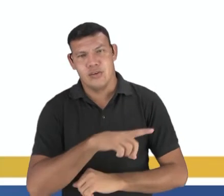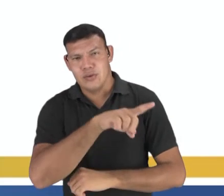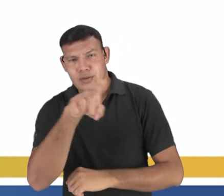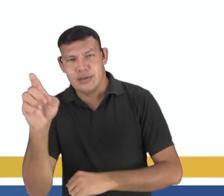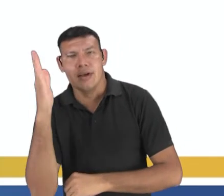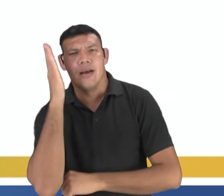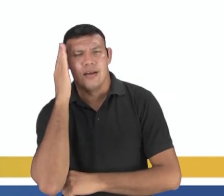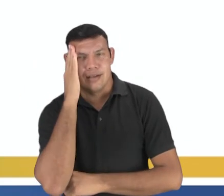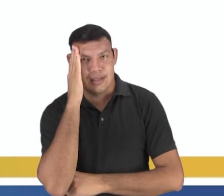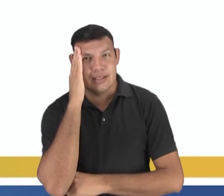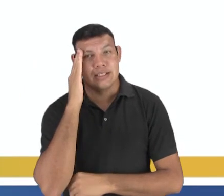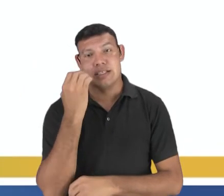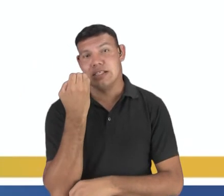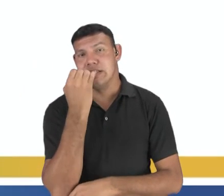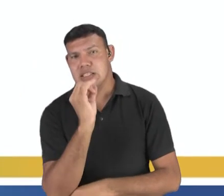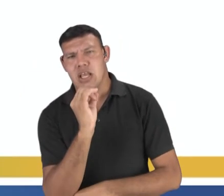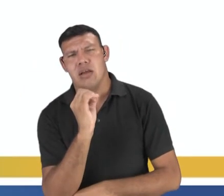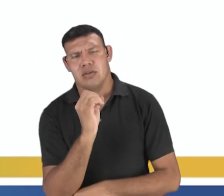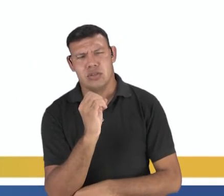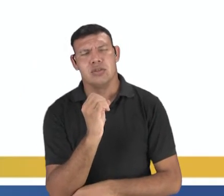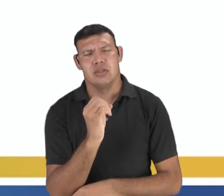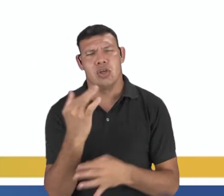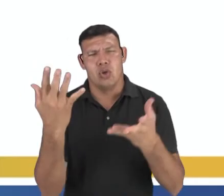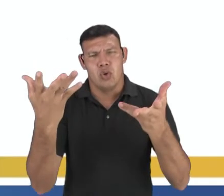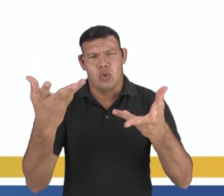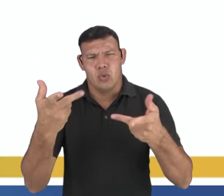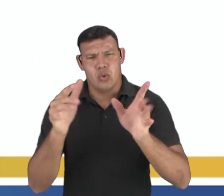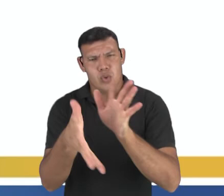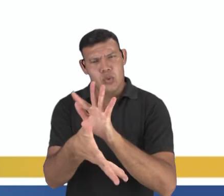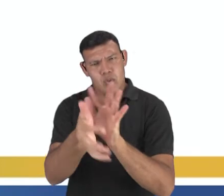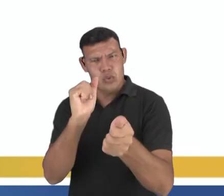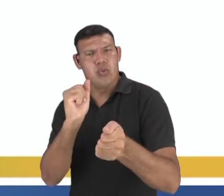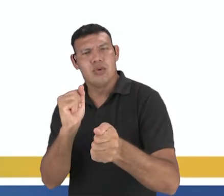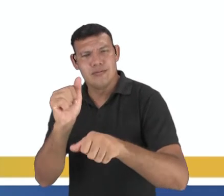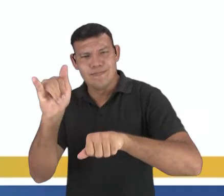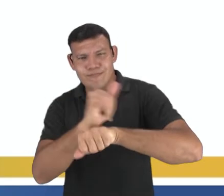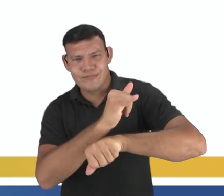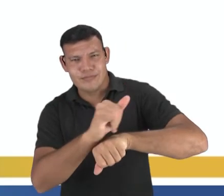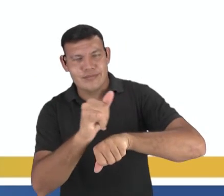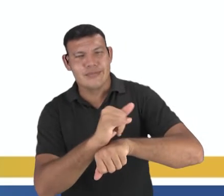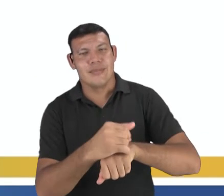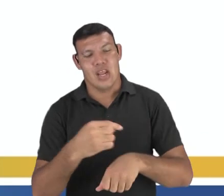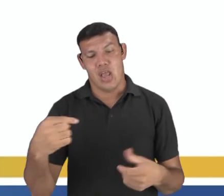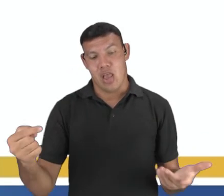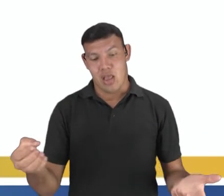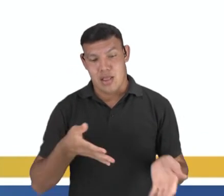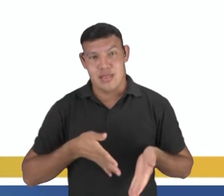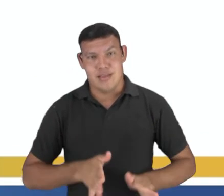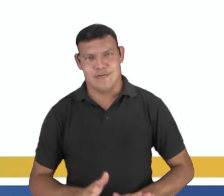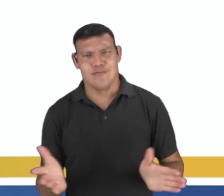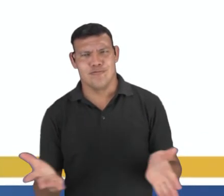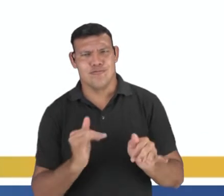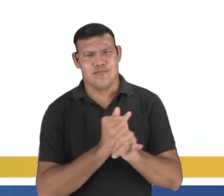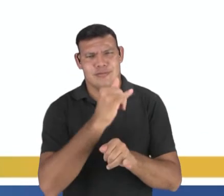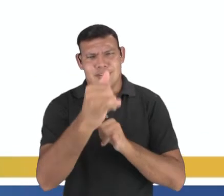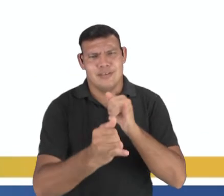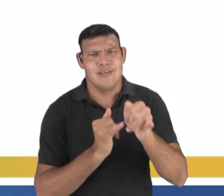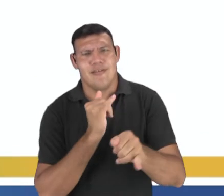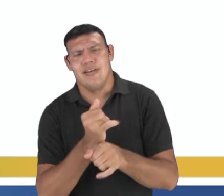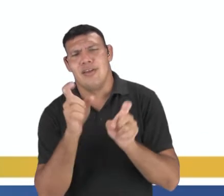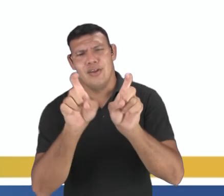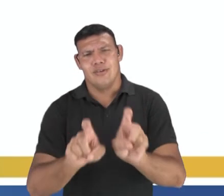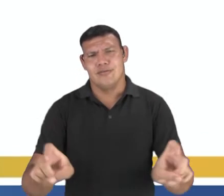É uma provocação gente para que nós possamos entender que mesmo que a gente domine a técnica nós que nascemos nessa